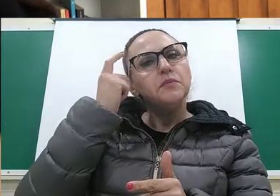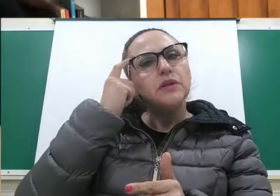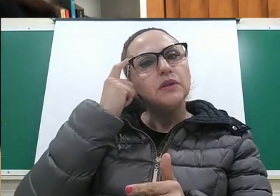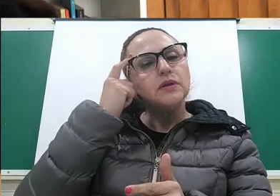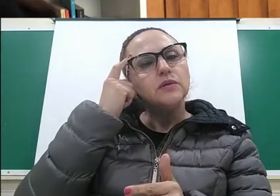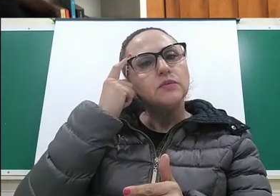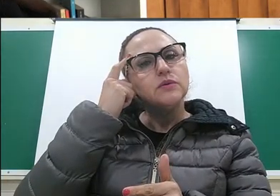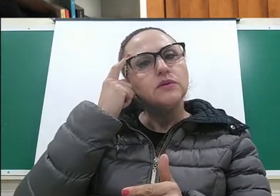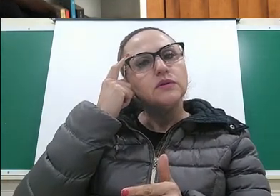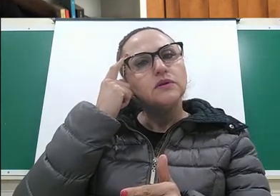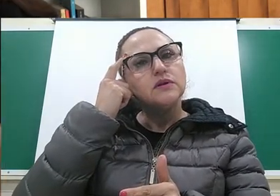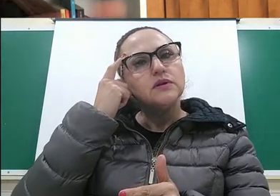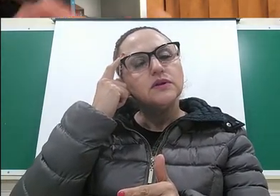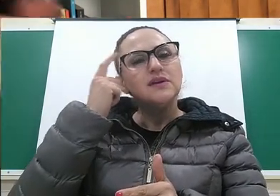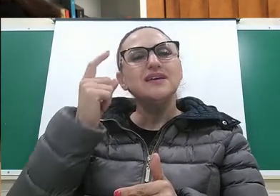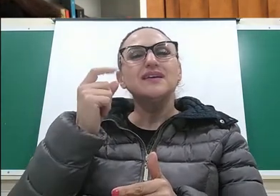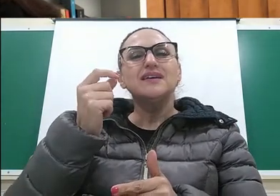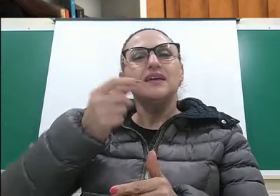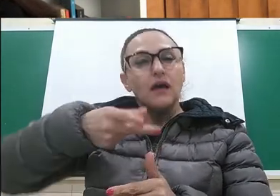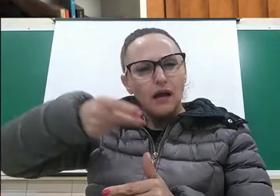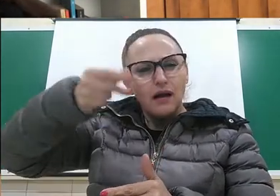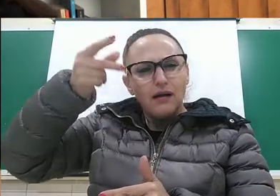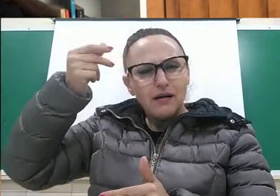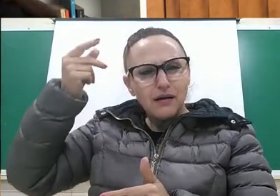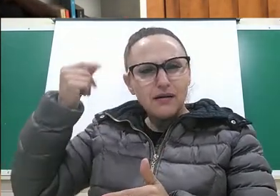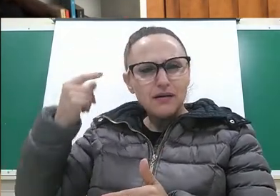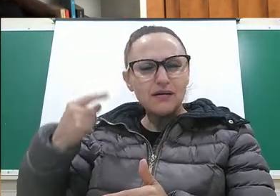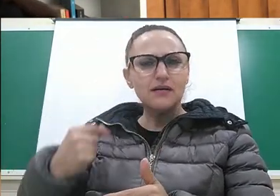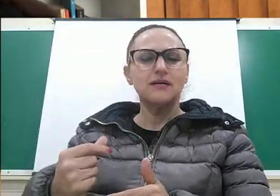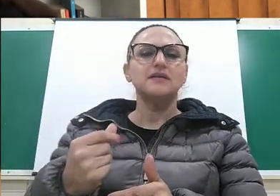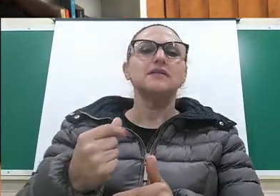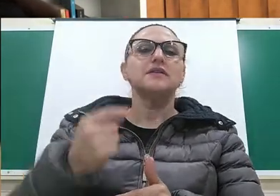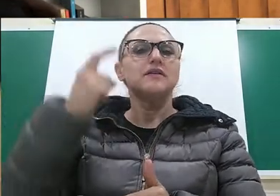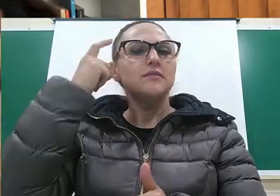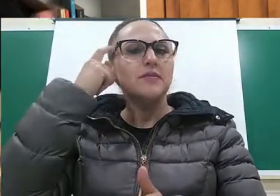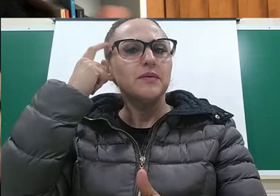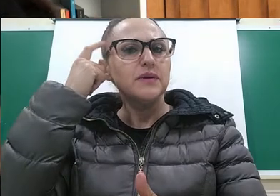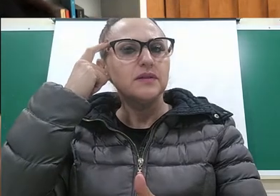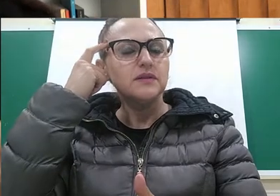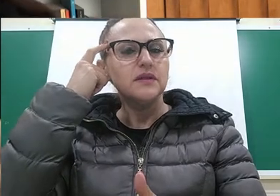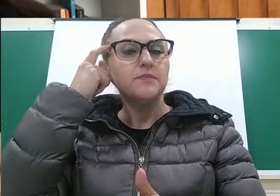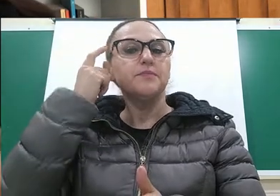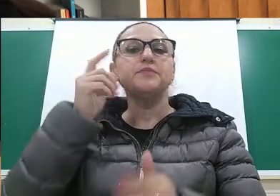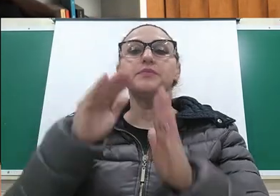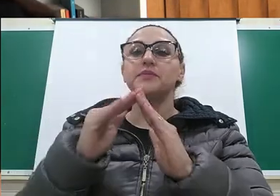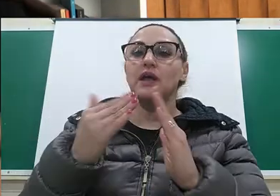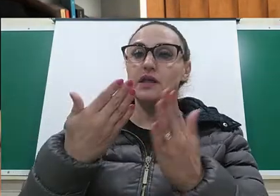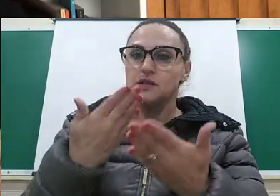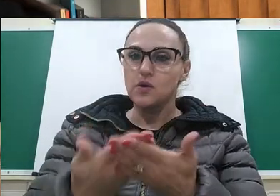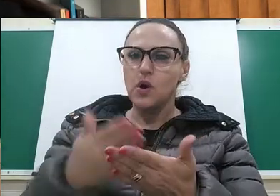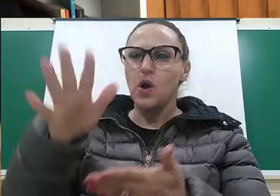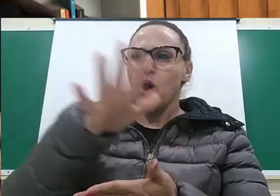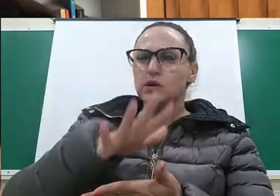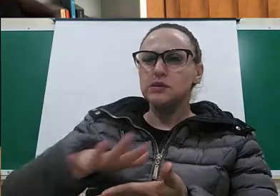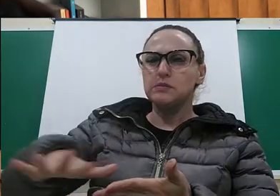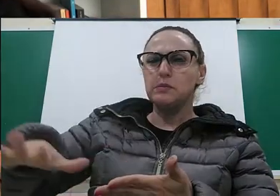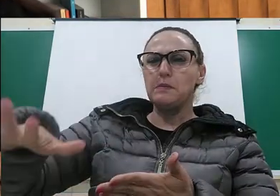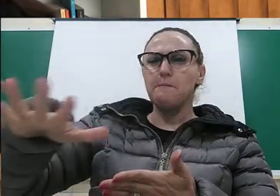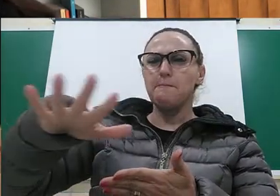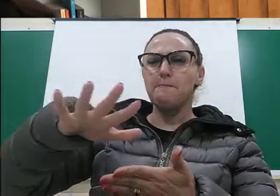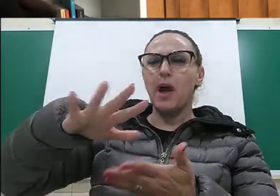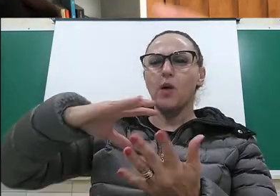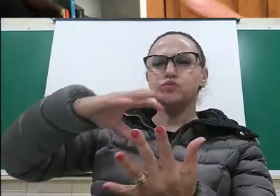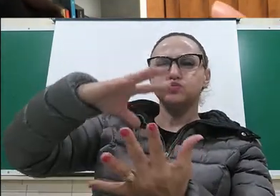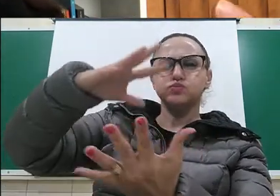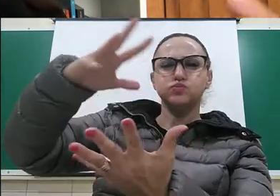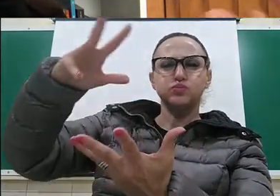antes disso, alguns anos atrás, a gente vai ver que a ideia da escola, como esse espaço universal